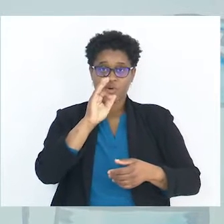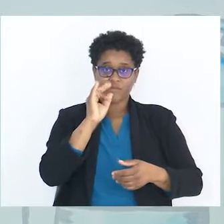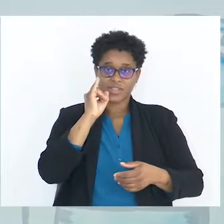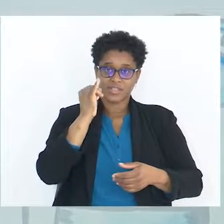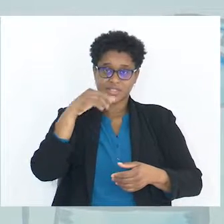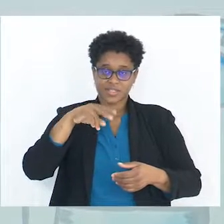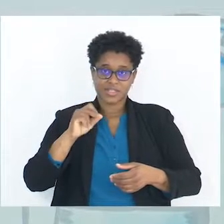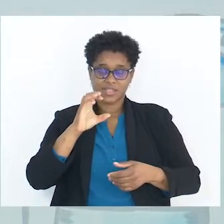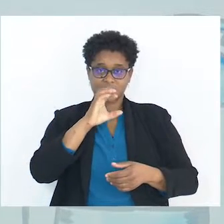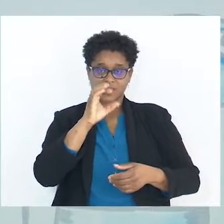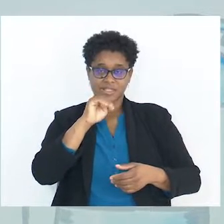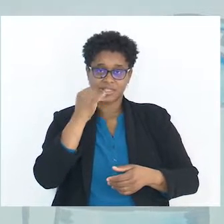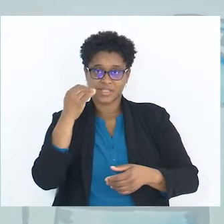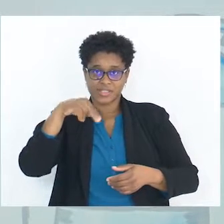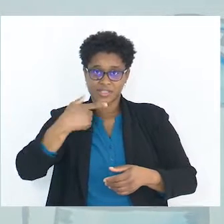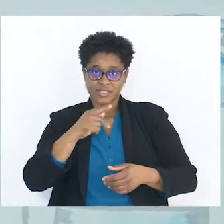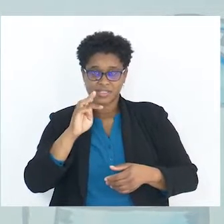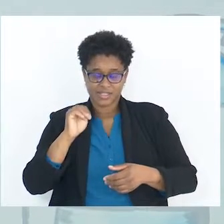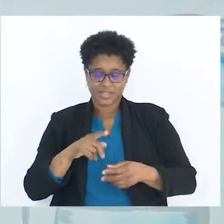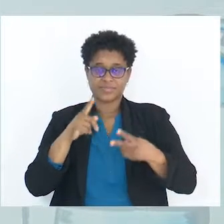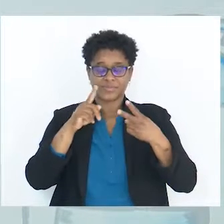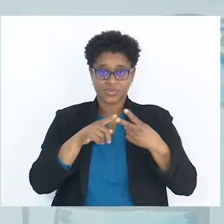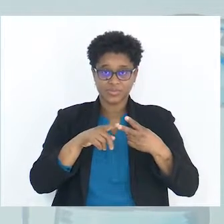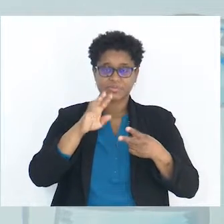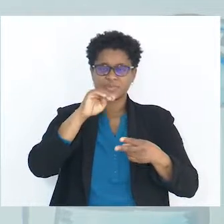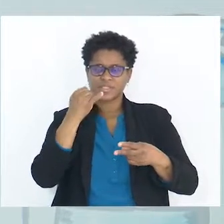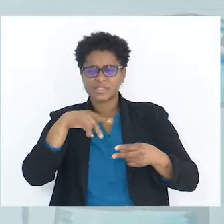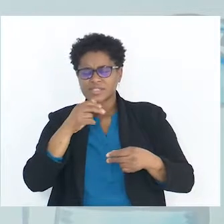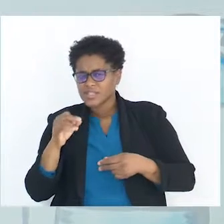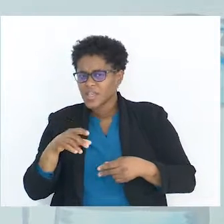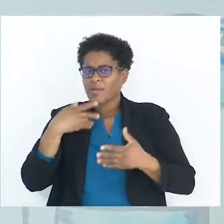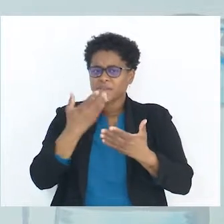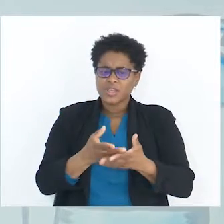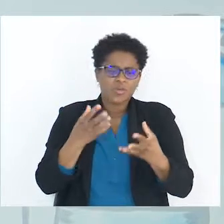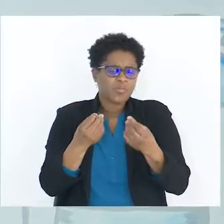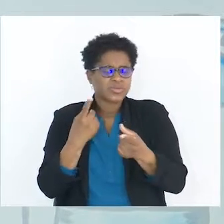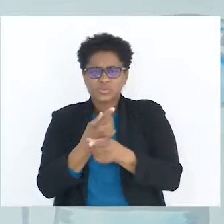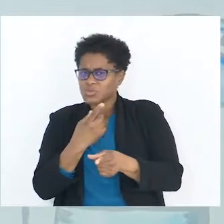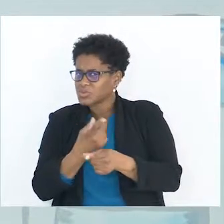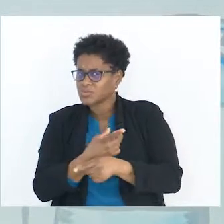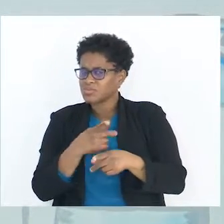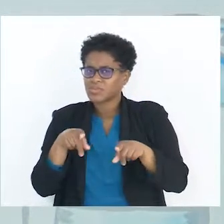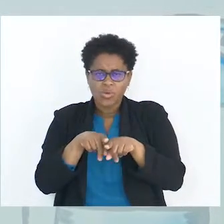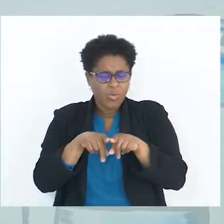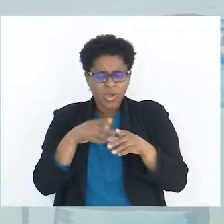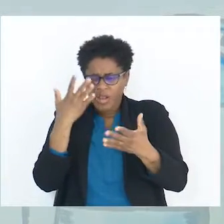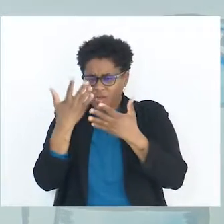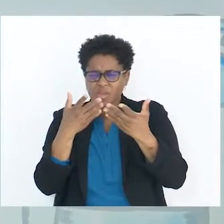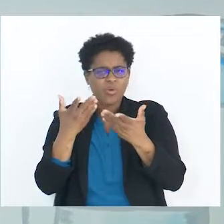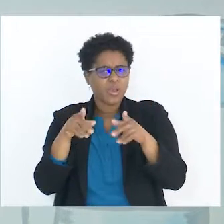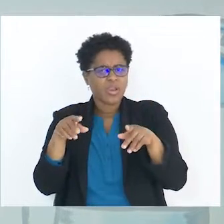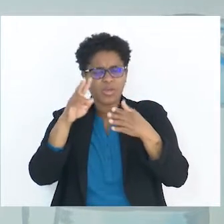oficina da síntese. A síntese apresenta muitas similitudes, ou seja, muitas semelhanças com o resumo.